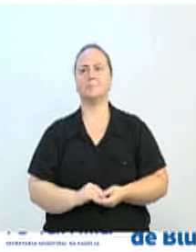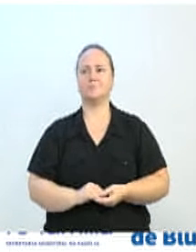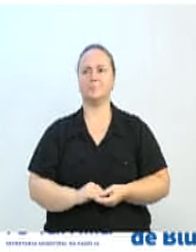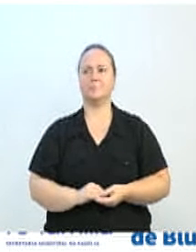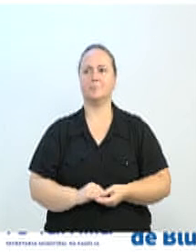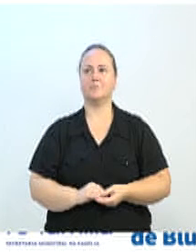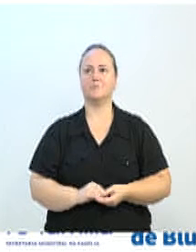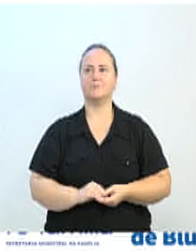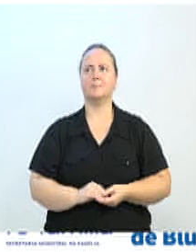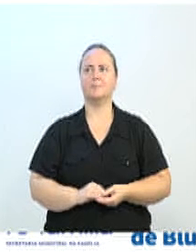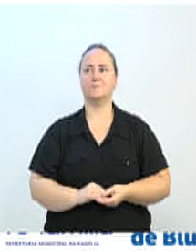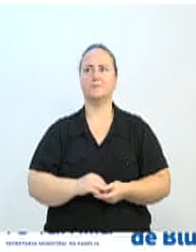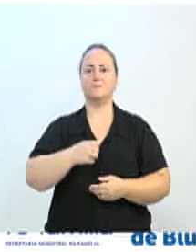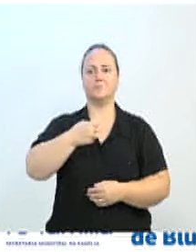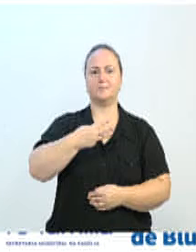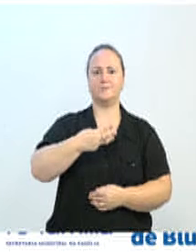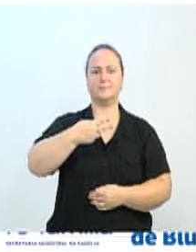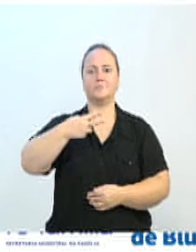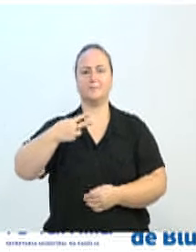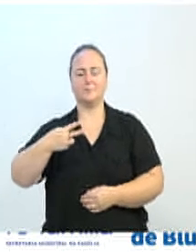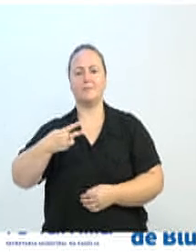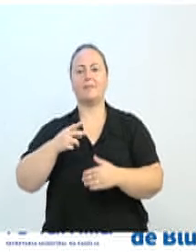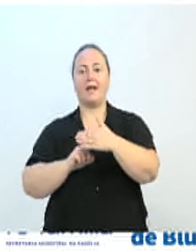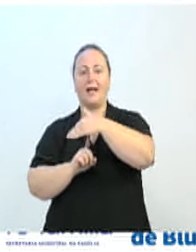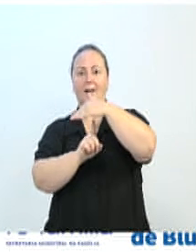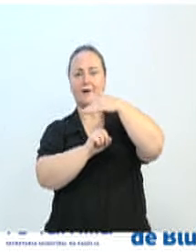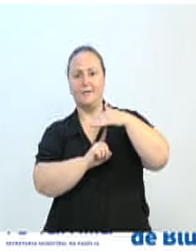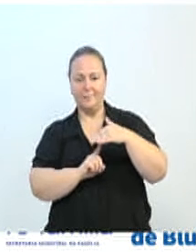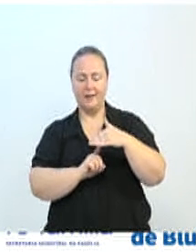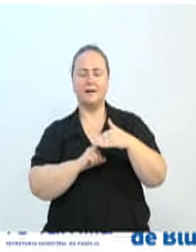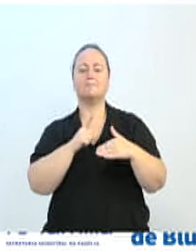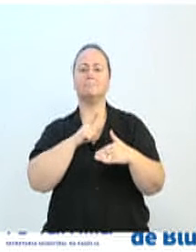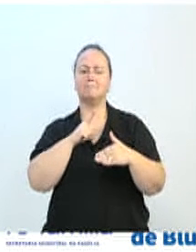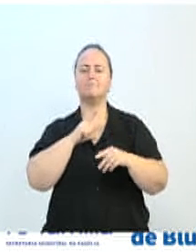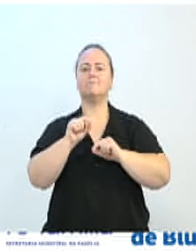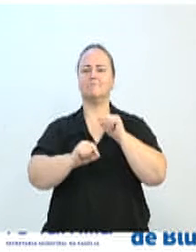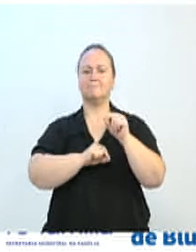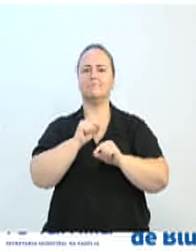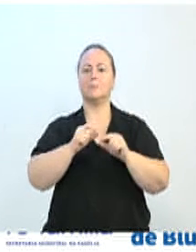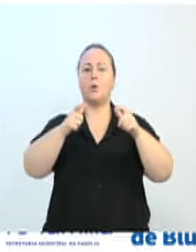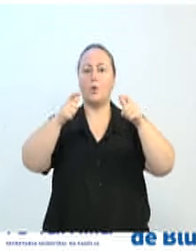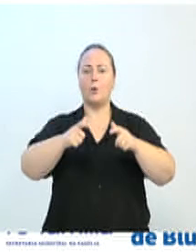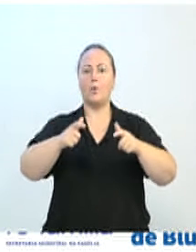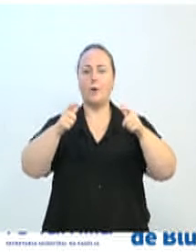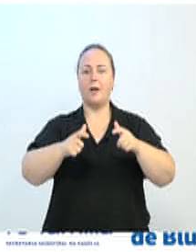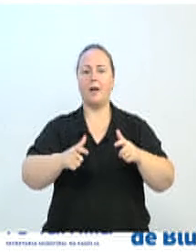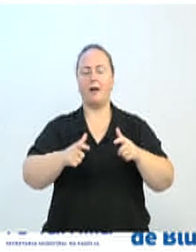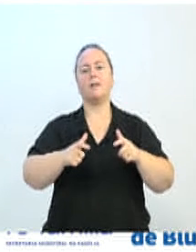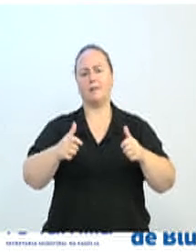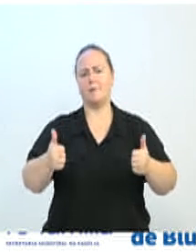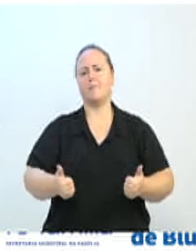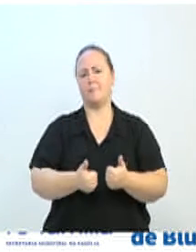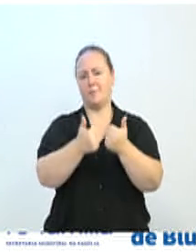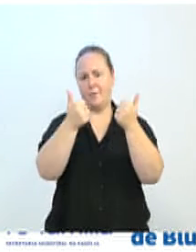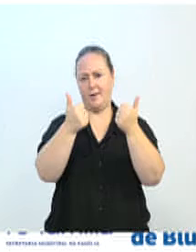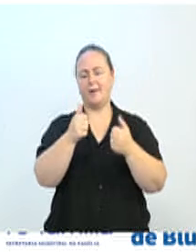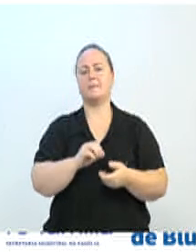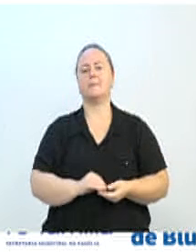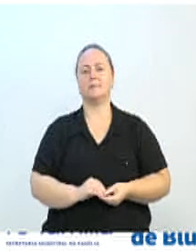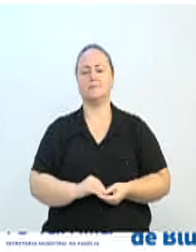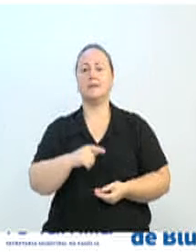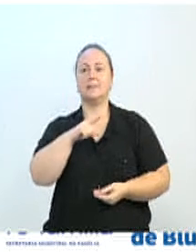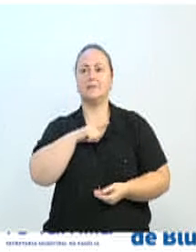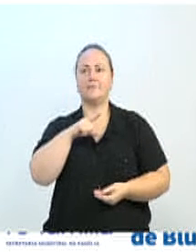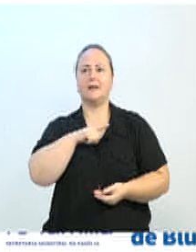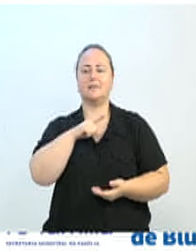A 32ª Feira da Amizade, ela se compõe do setor 1 de apresentações musicais, danças dos alunos da Pró